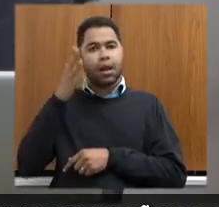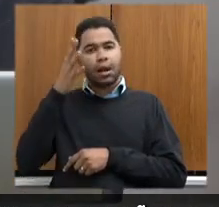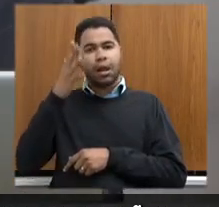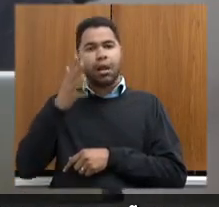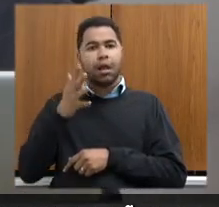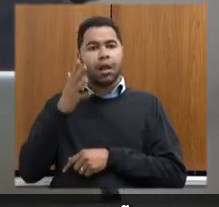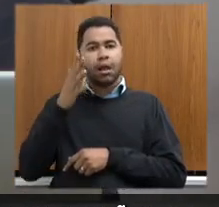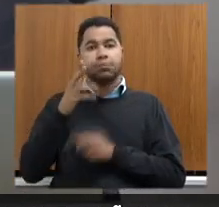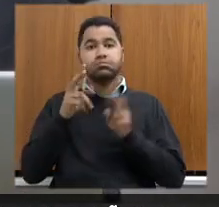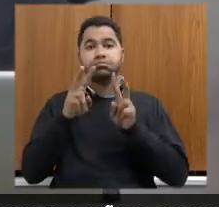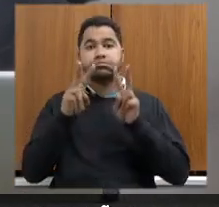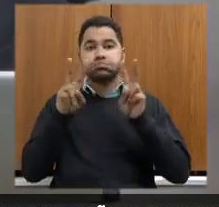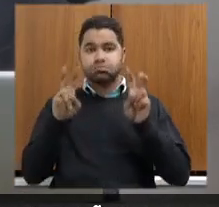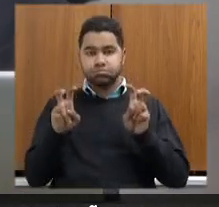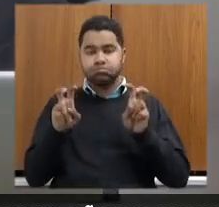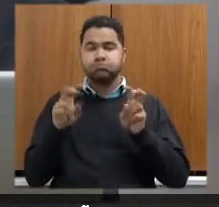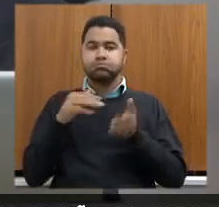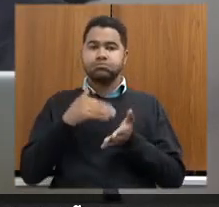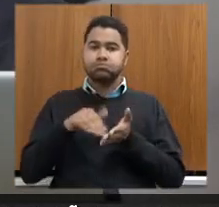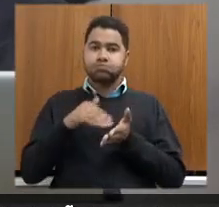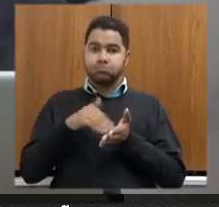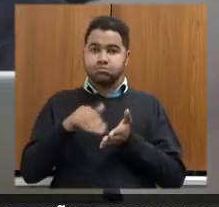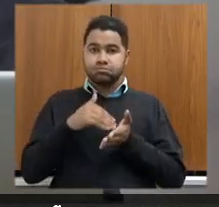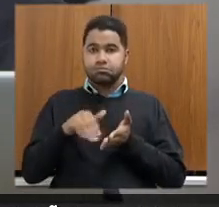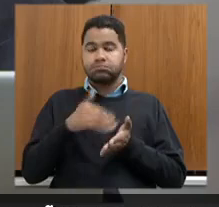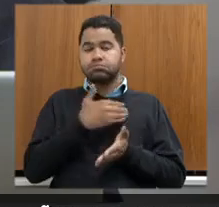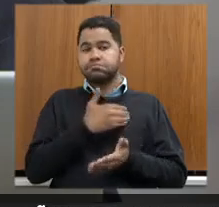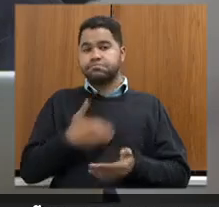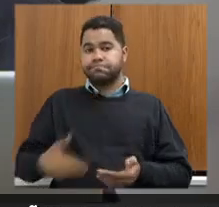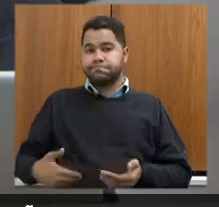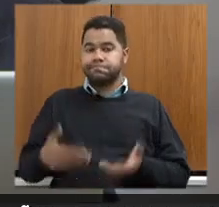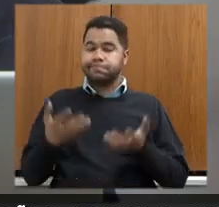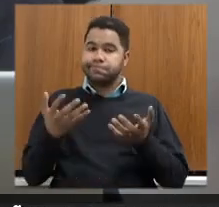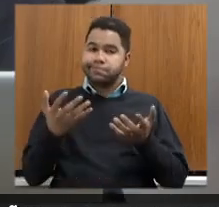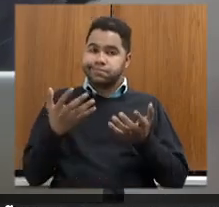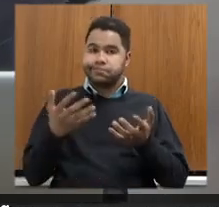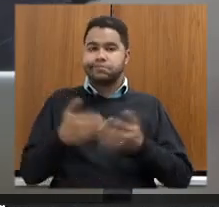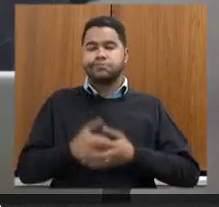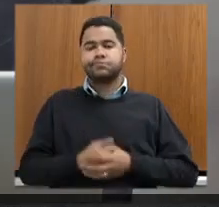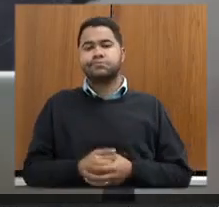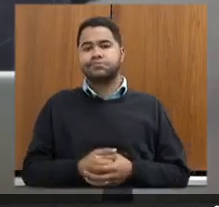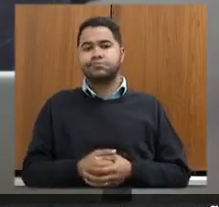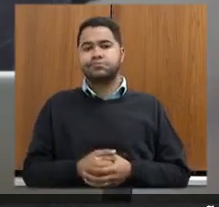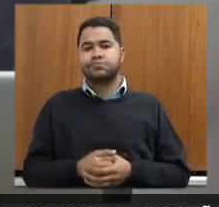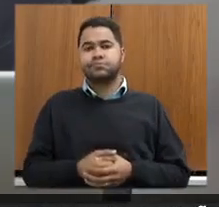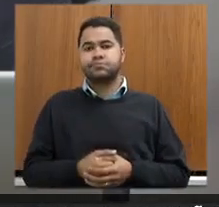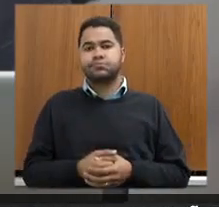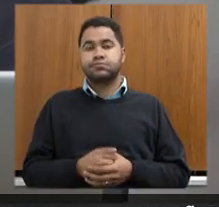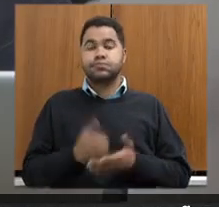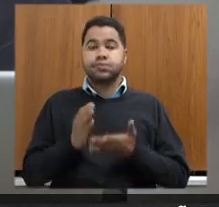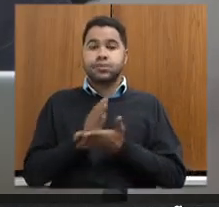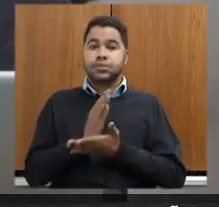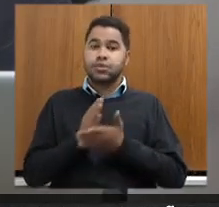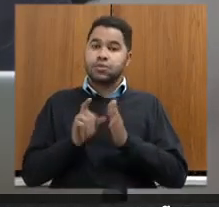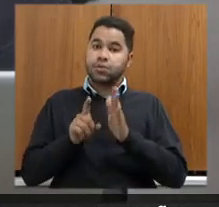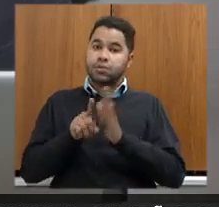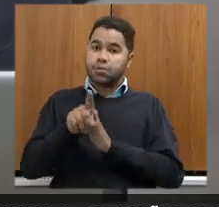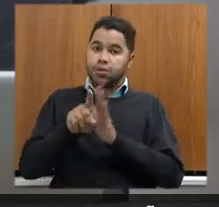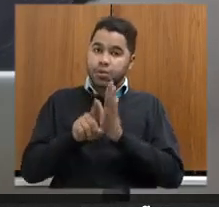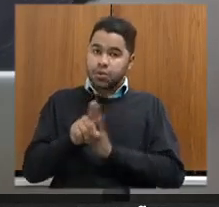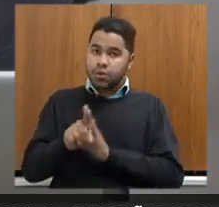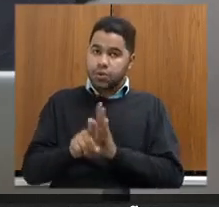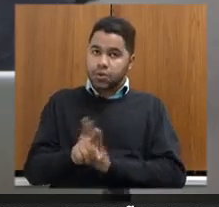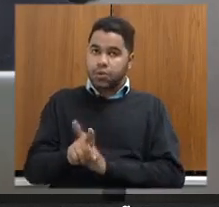à Secretaria de Estado, eu queria fazer algumas perguntas aqui à